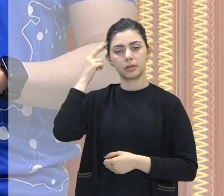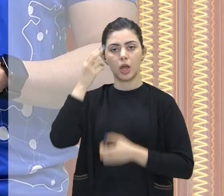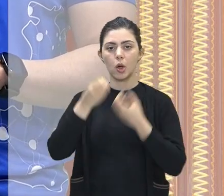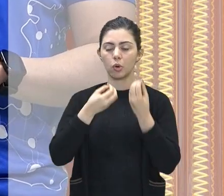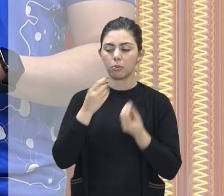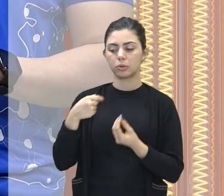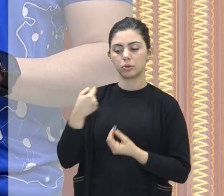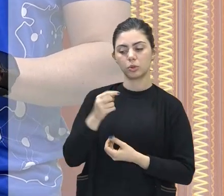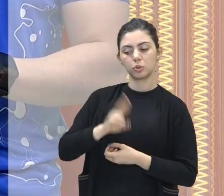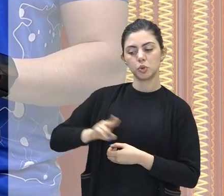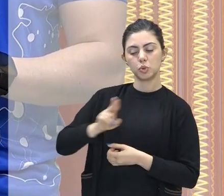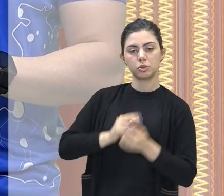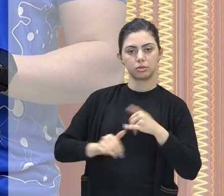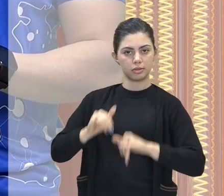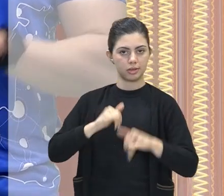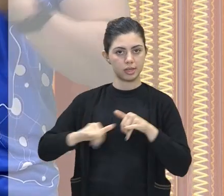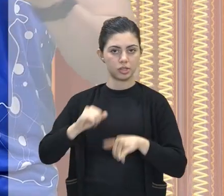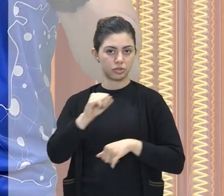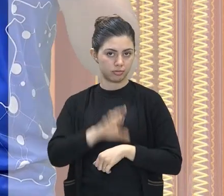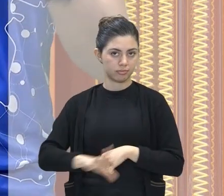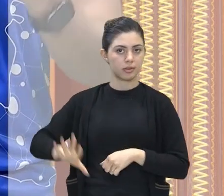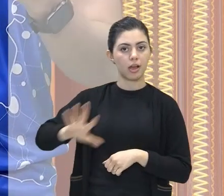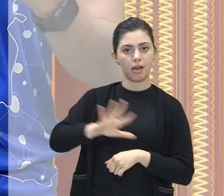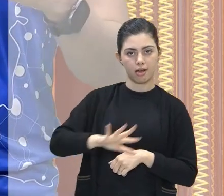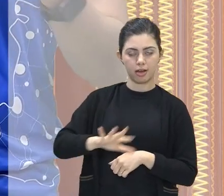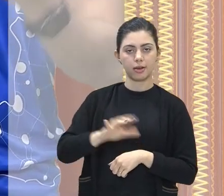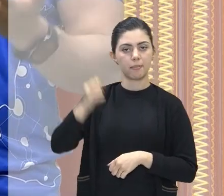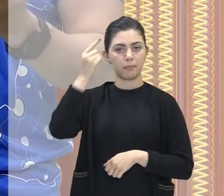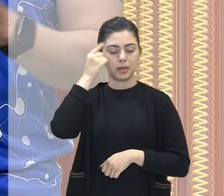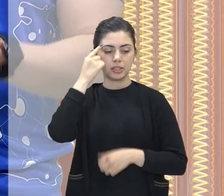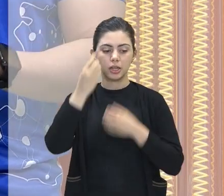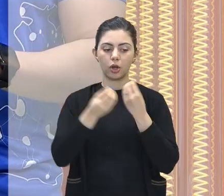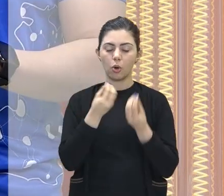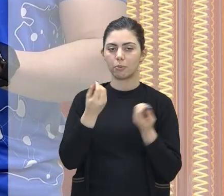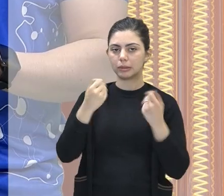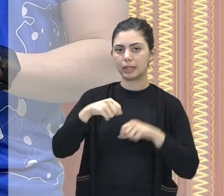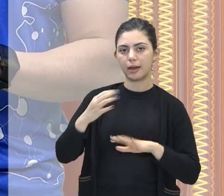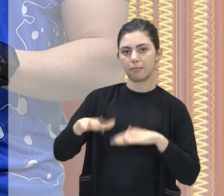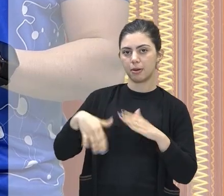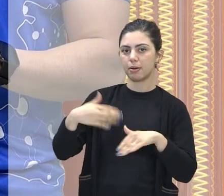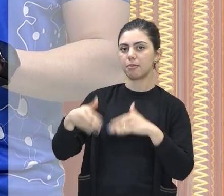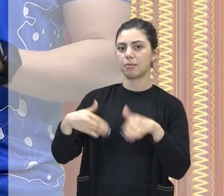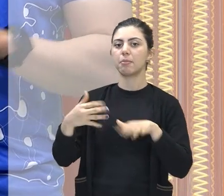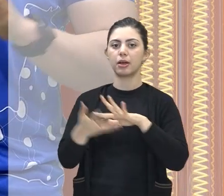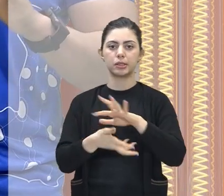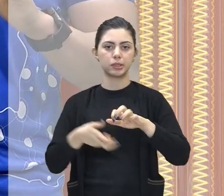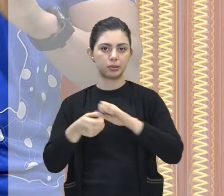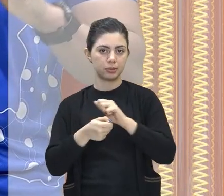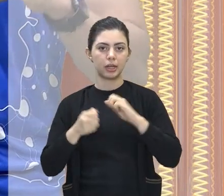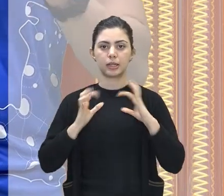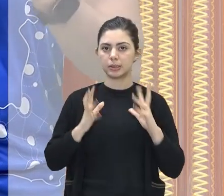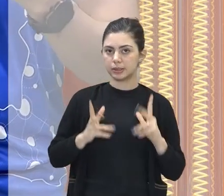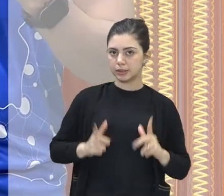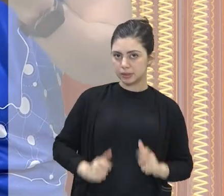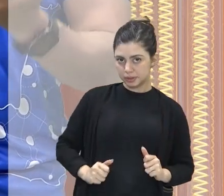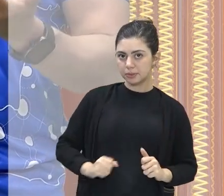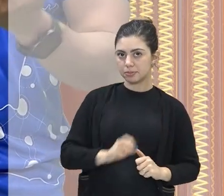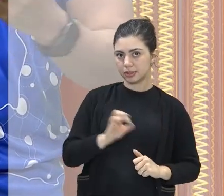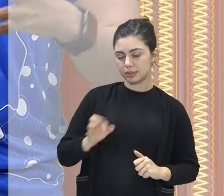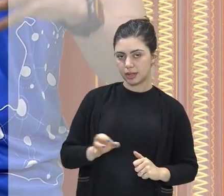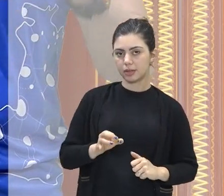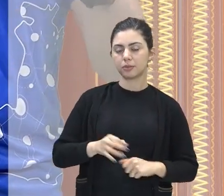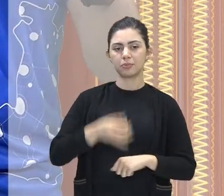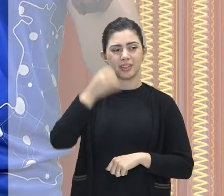energética da nossa região, pensando em torná-la cada vez mais renovável, cada vez mais menos